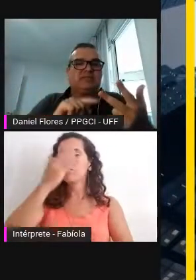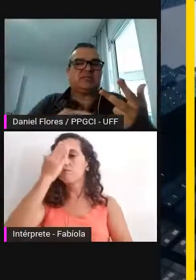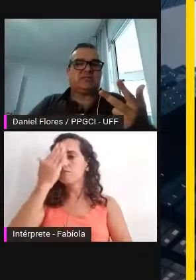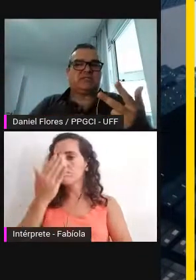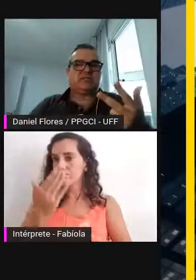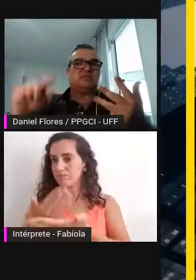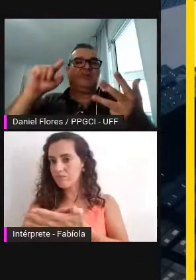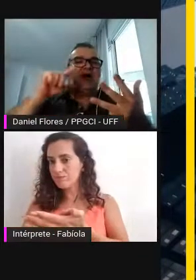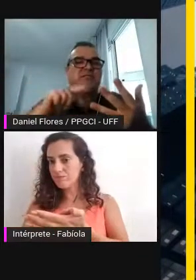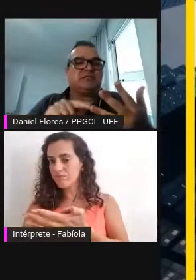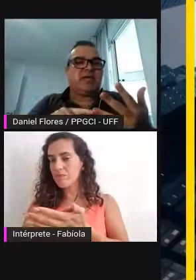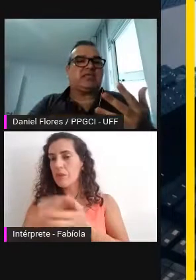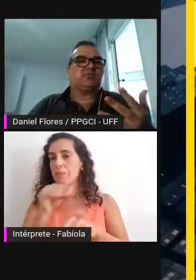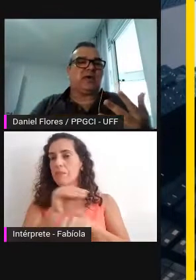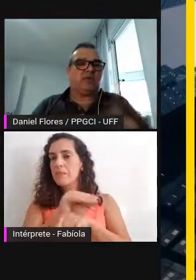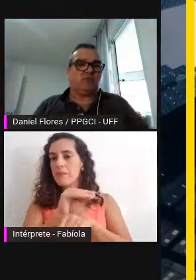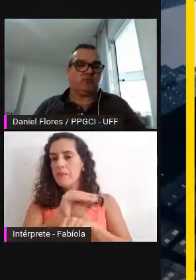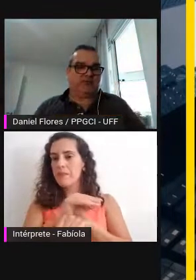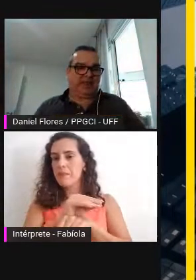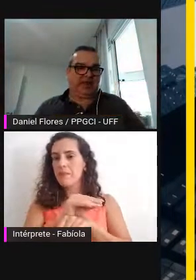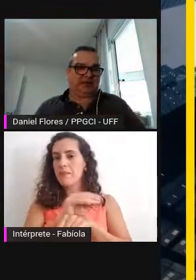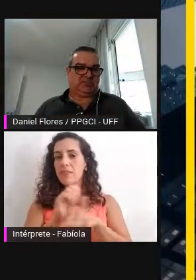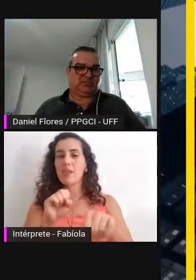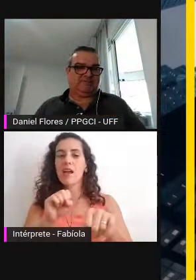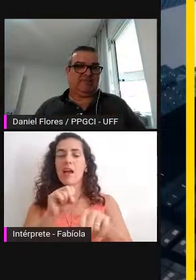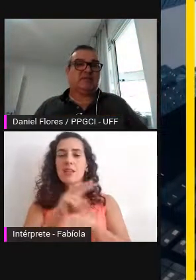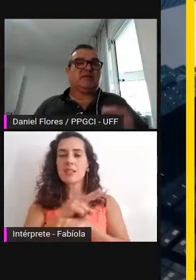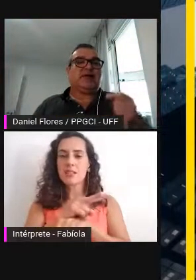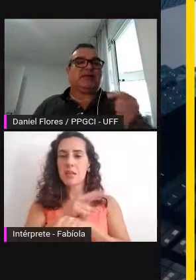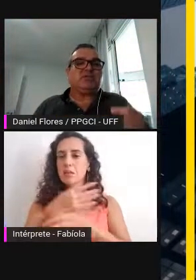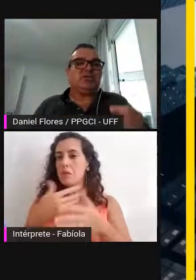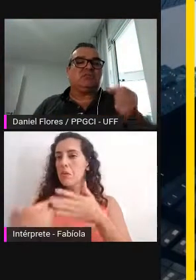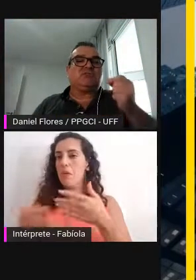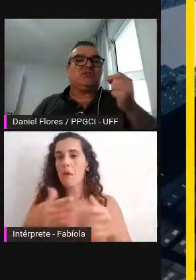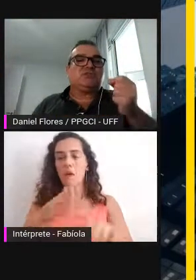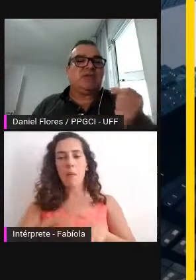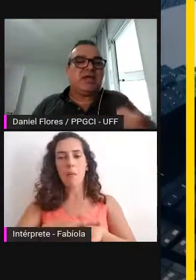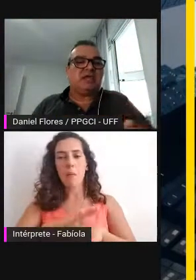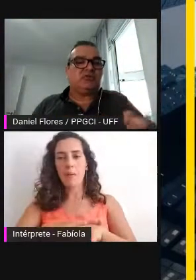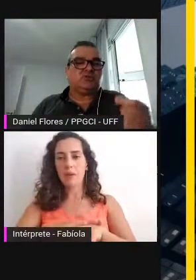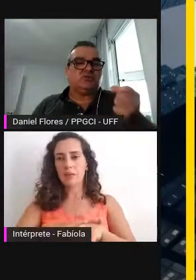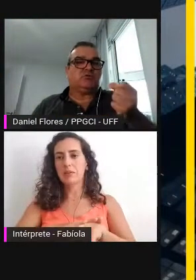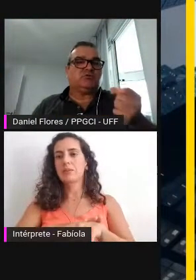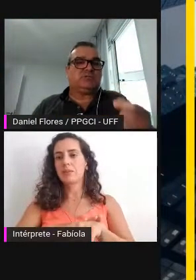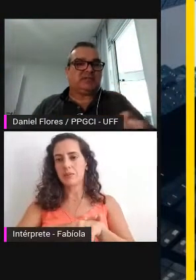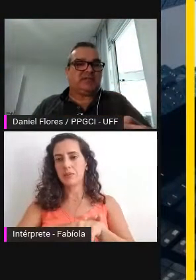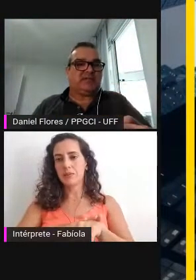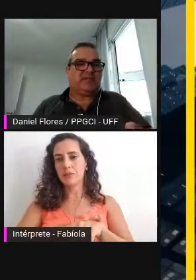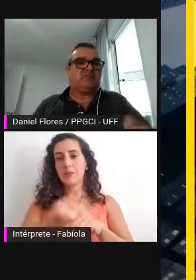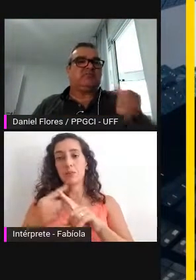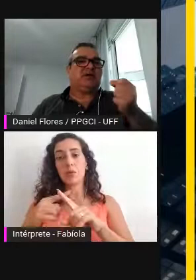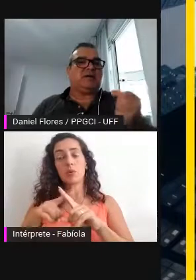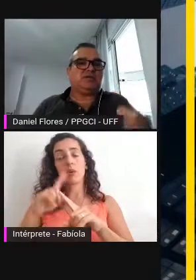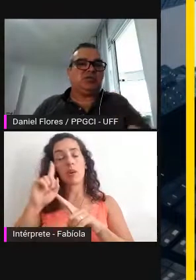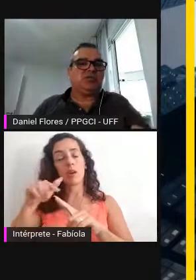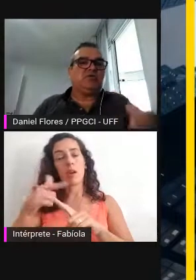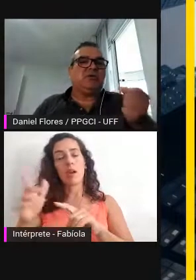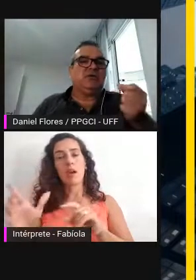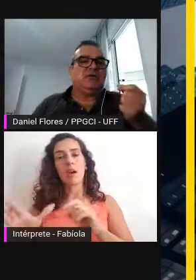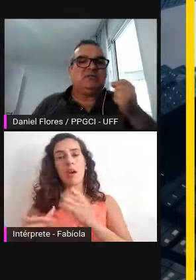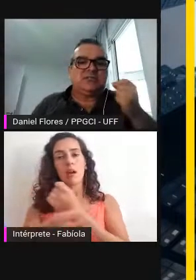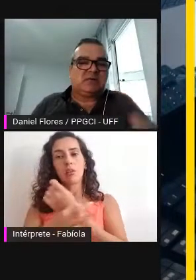preservação acesso a longo prazo garantindo direito dos cidadãos e